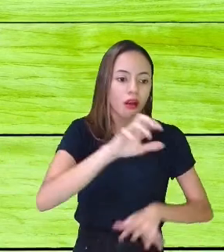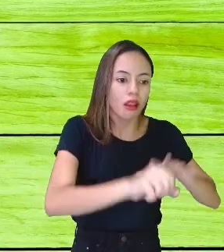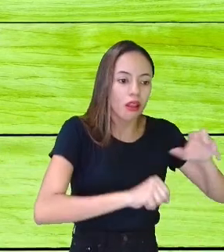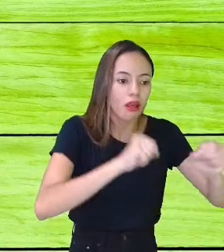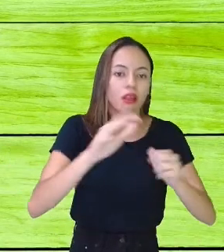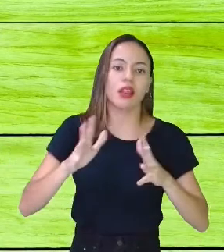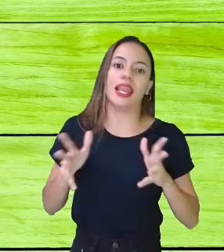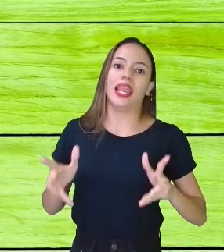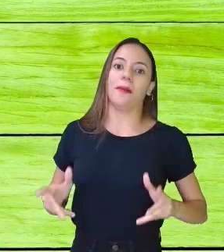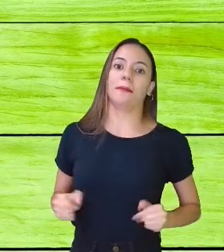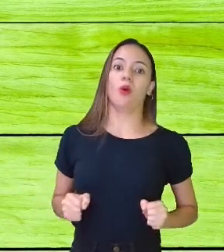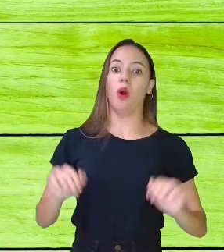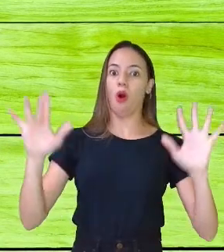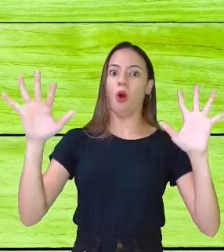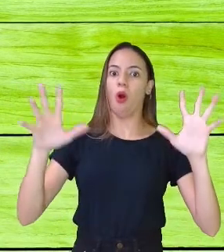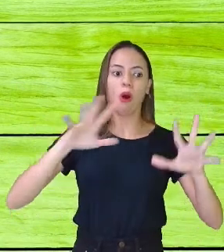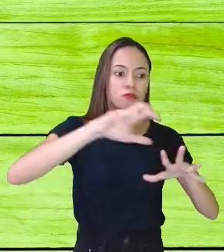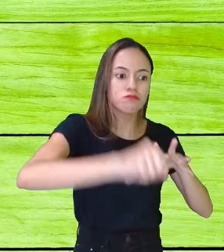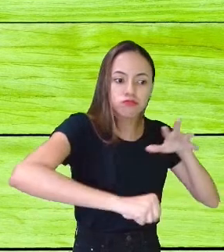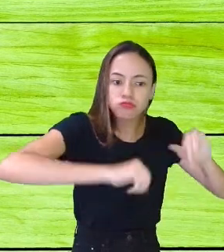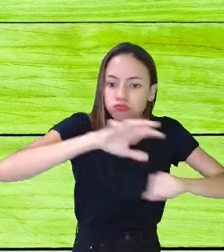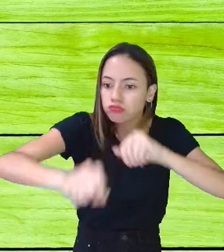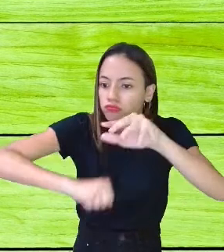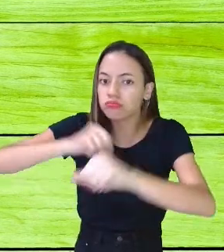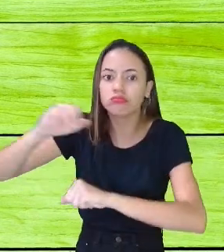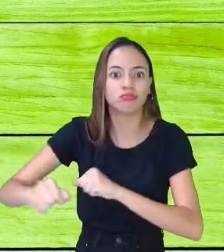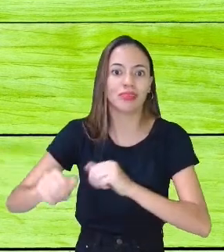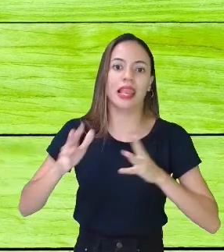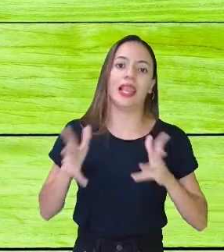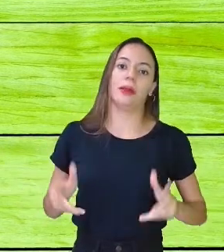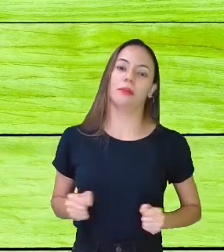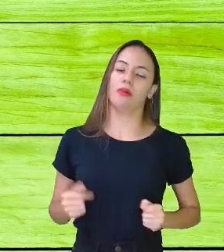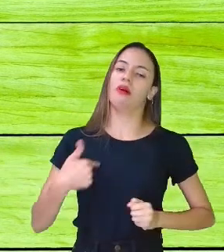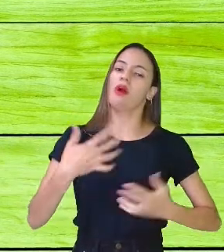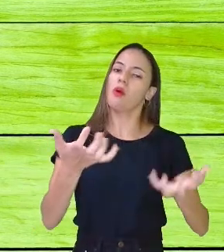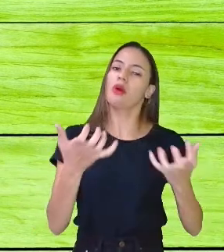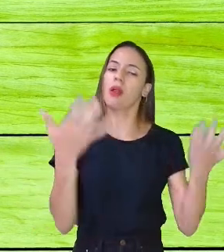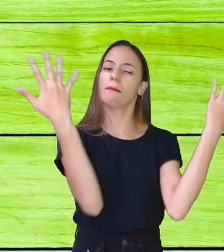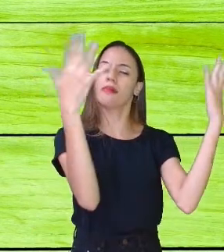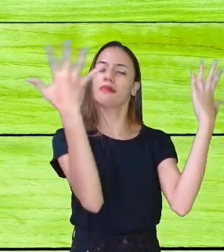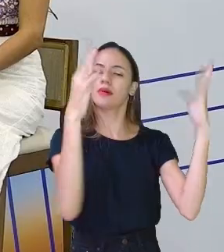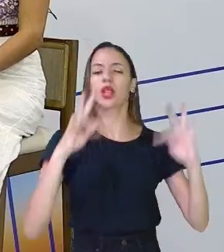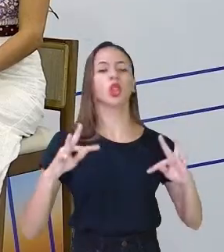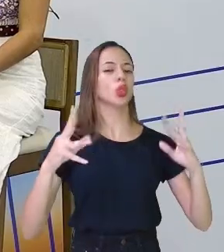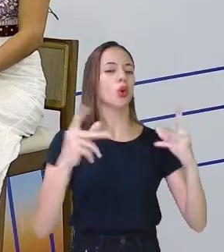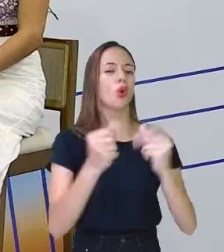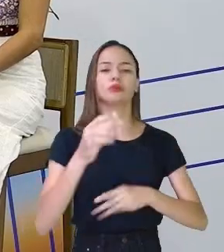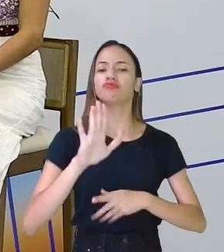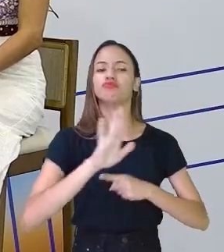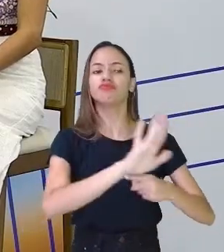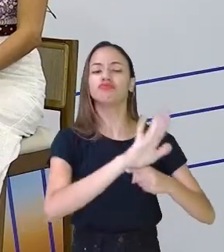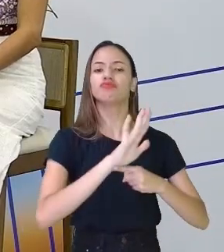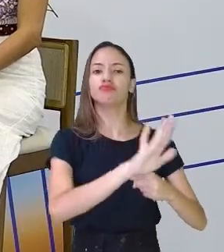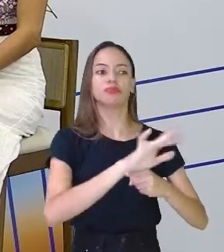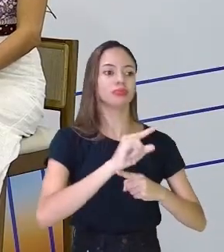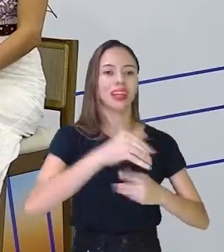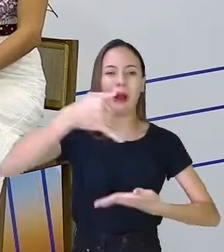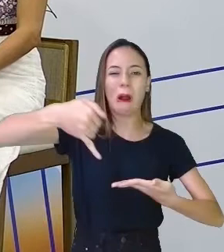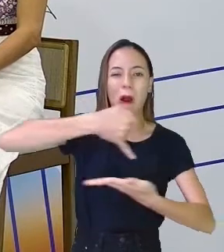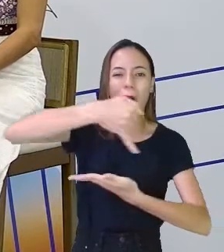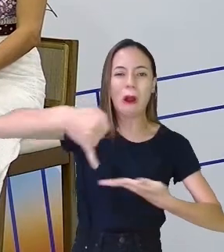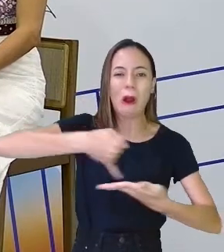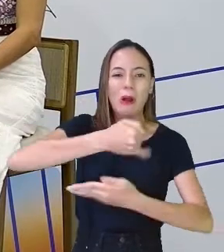a praia no braço, viu, pessoal? Então, assim, eu gostaria até de parabenizar todos que ajudaram a retirar esse